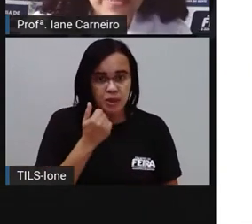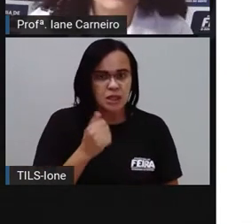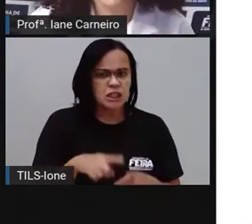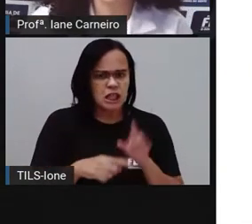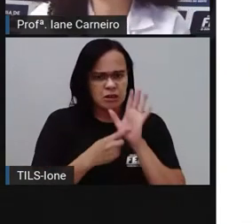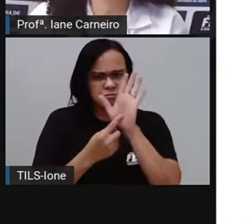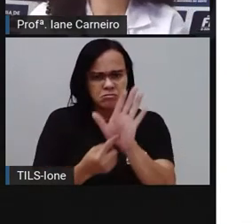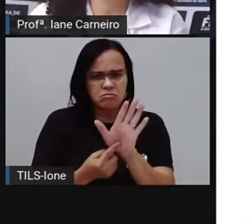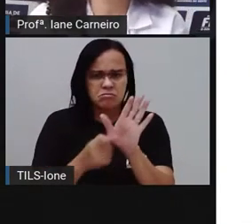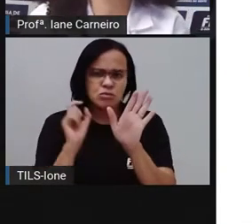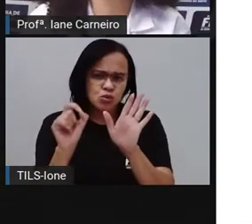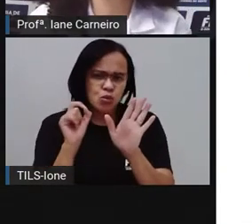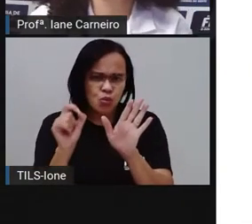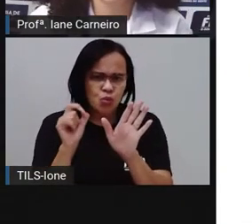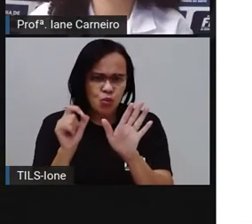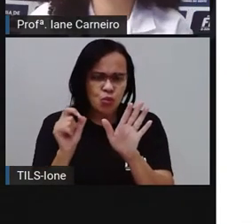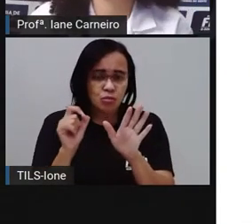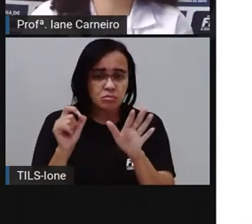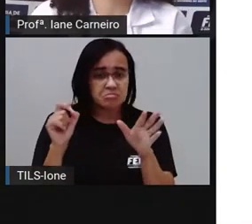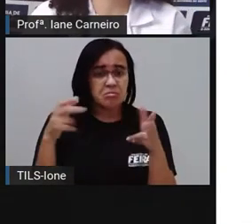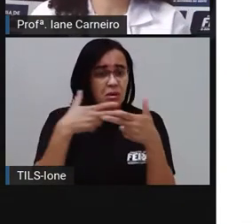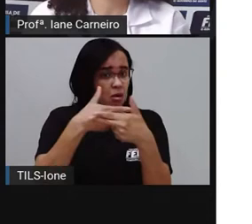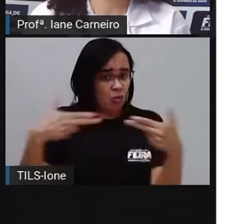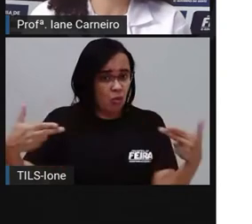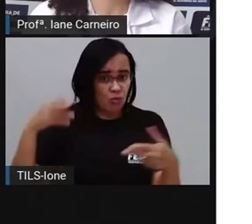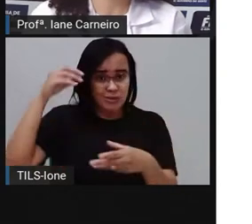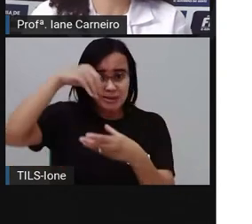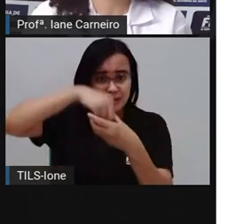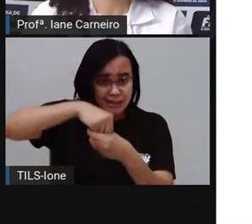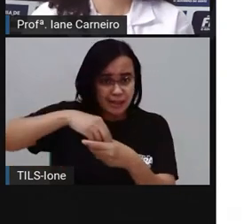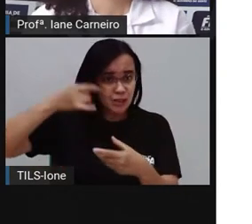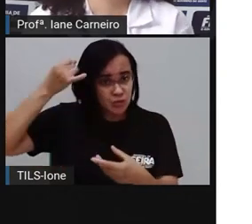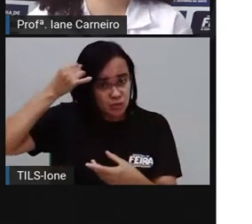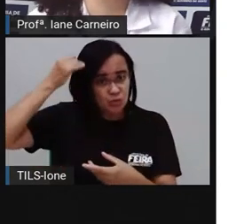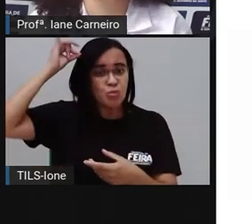do boi. É do boi, né? Pra Adriana. É, mocofato. É, né?